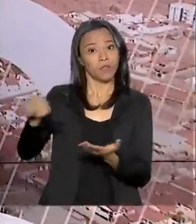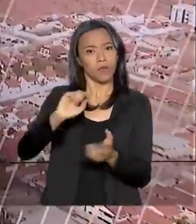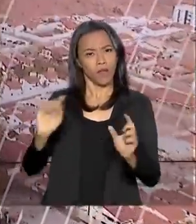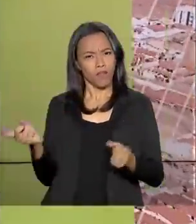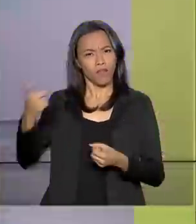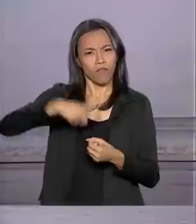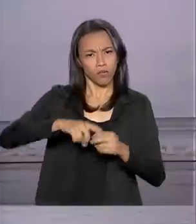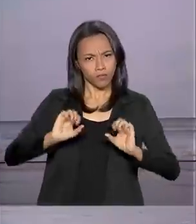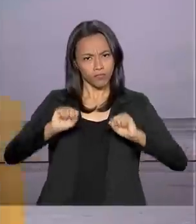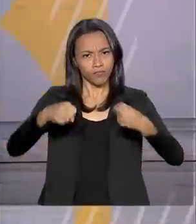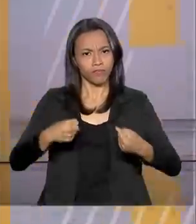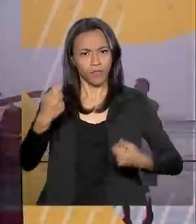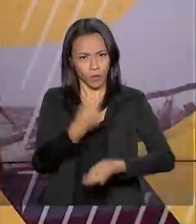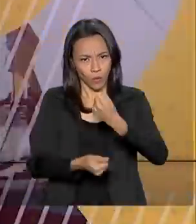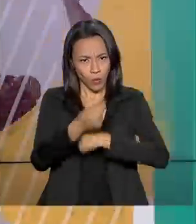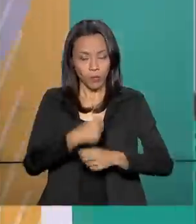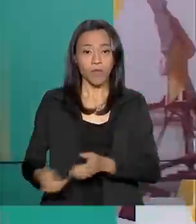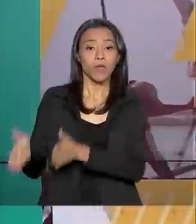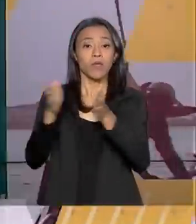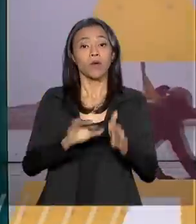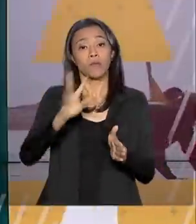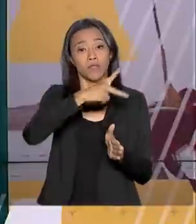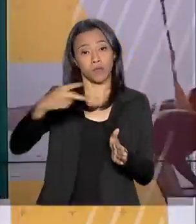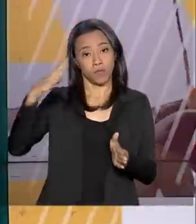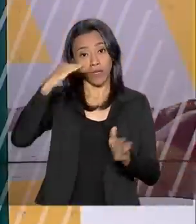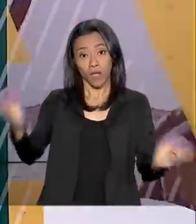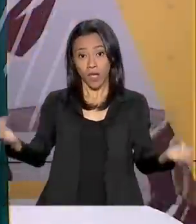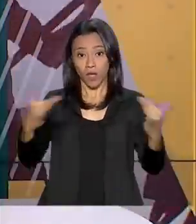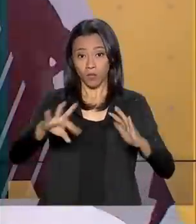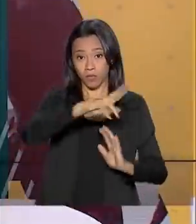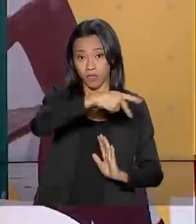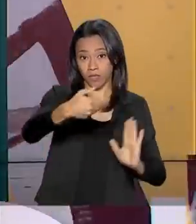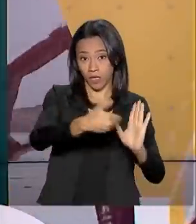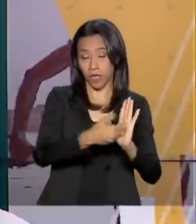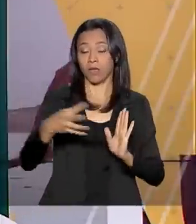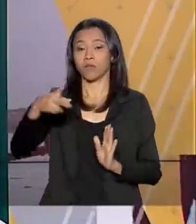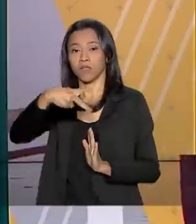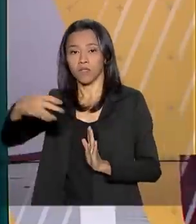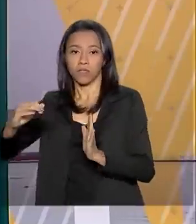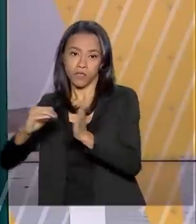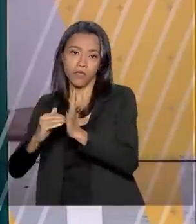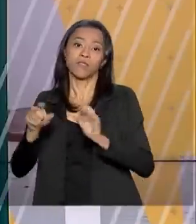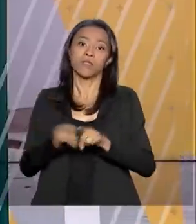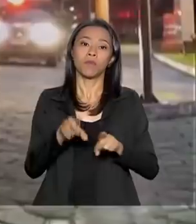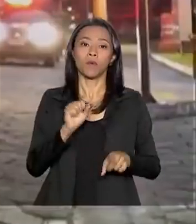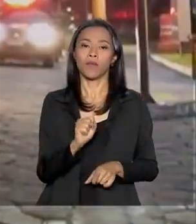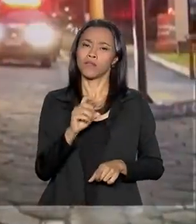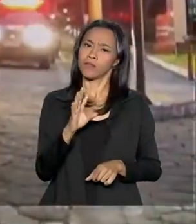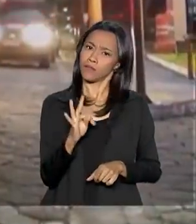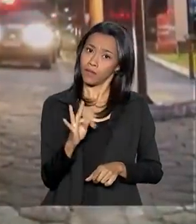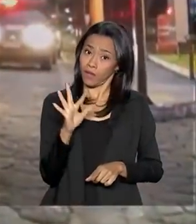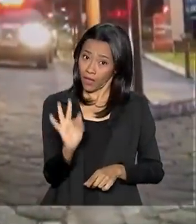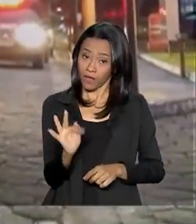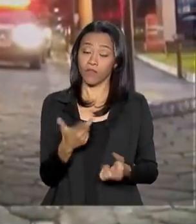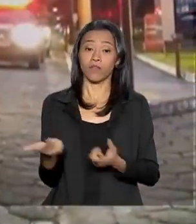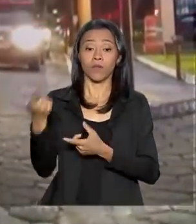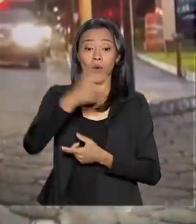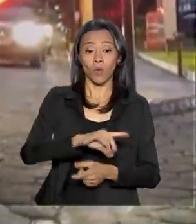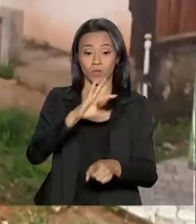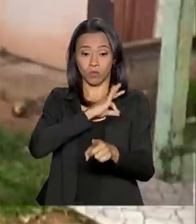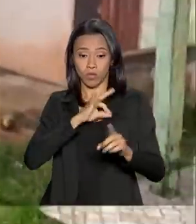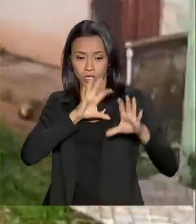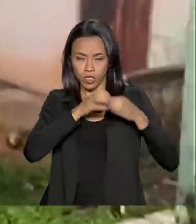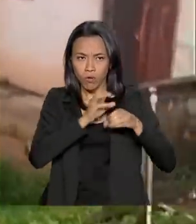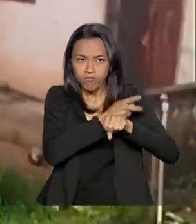economia. Bolsonaro reúne presidentes da Câmara, do Senado e do STF no Alvorada. A Operação Cronos 2 busca